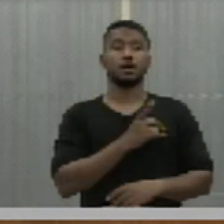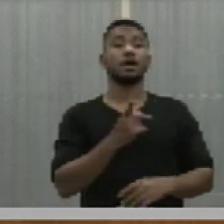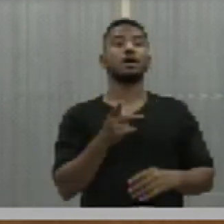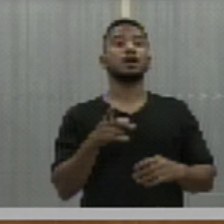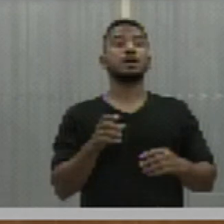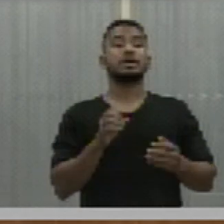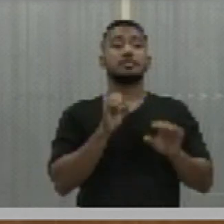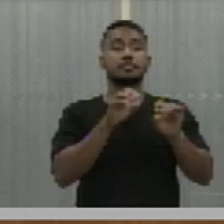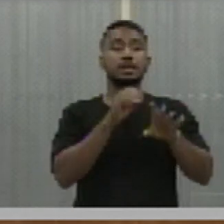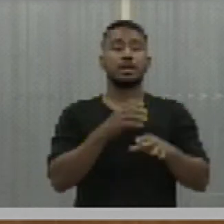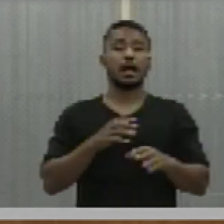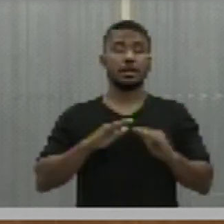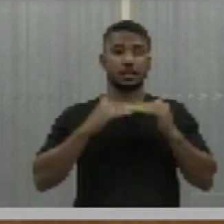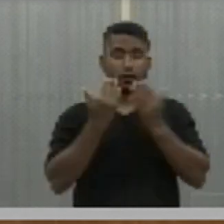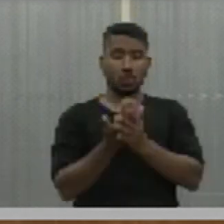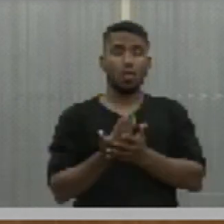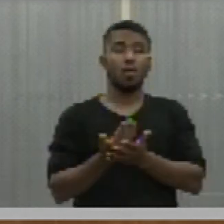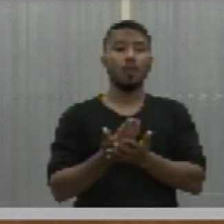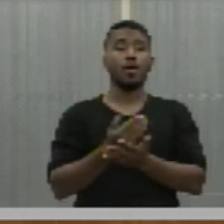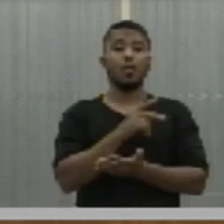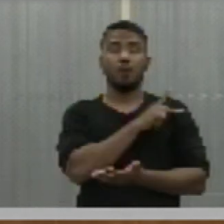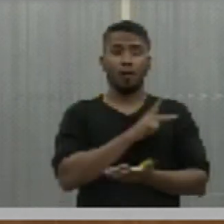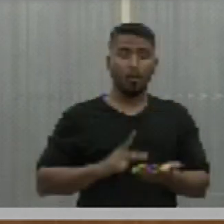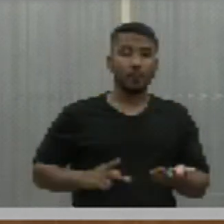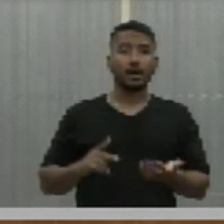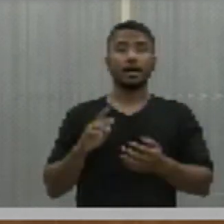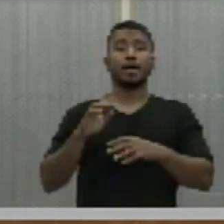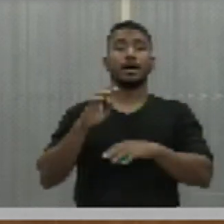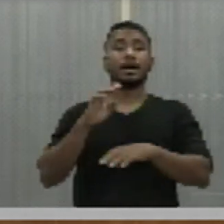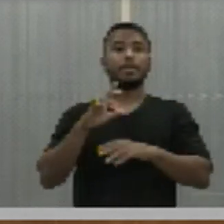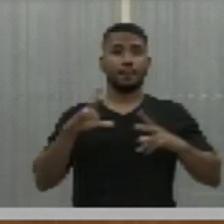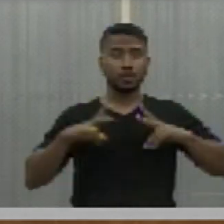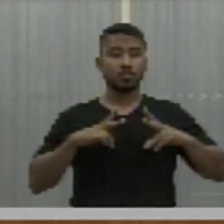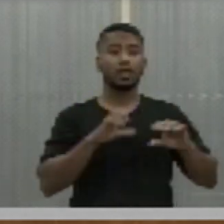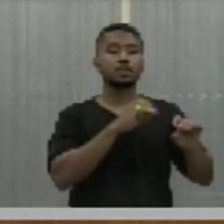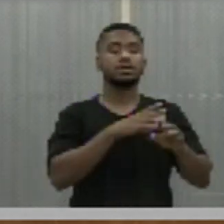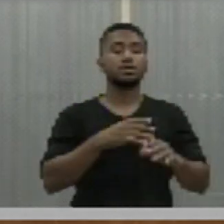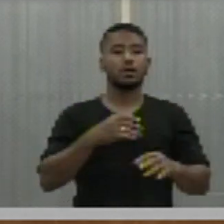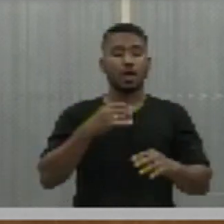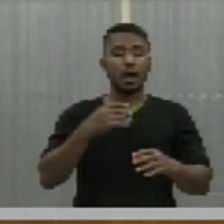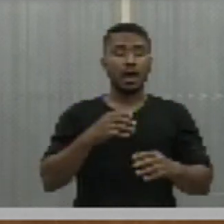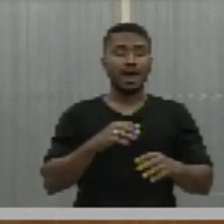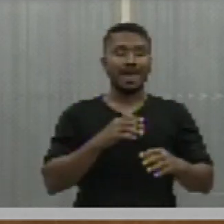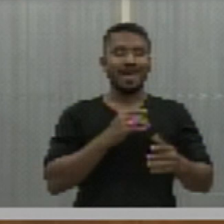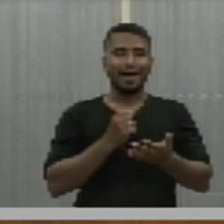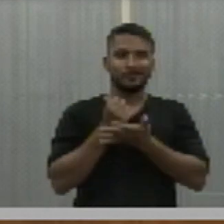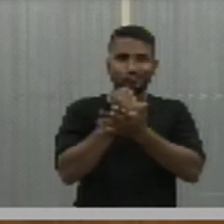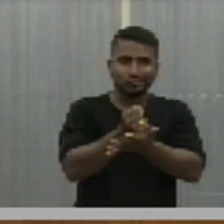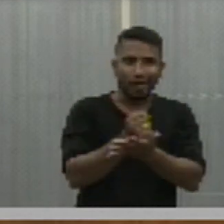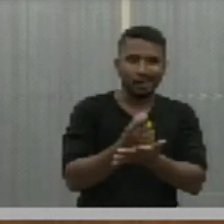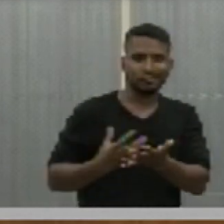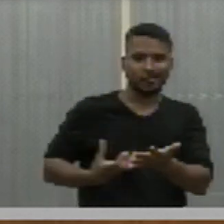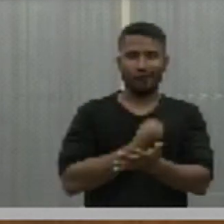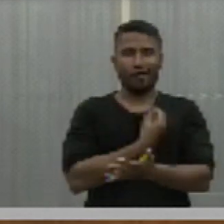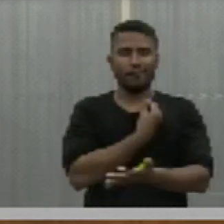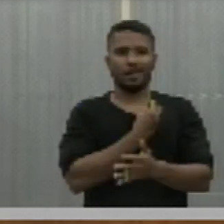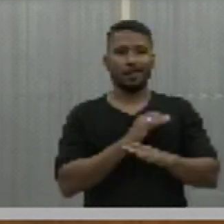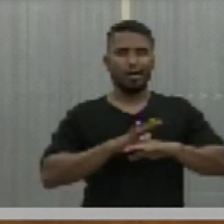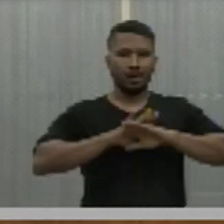educação básica da rede escolar pública do estado de Piauí. De nº 1823, AL 30